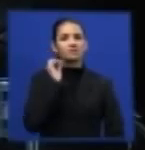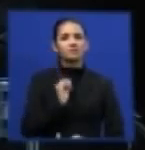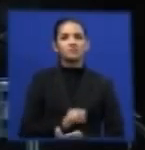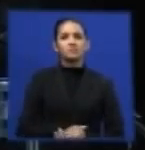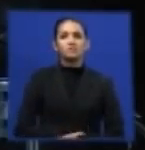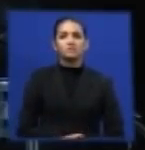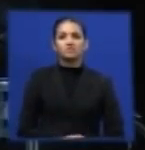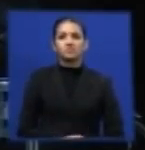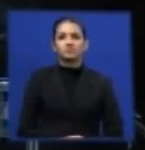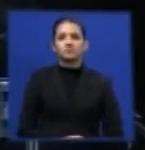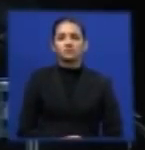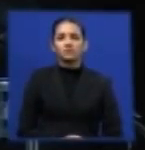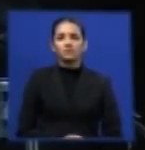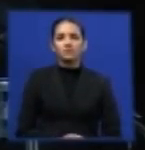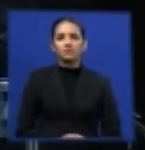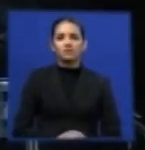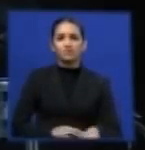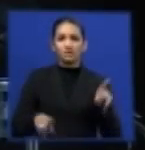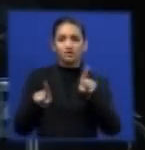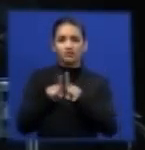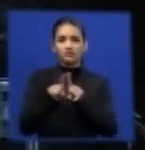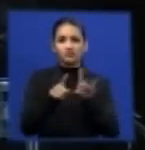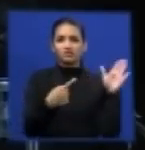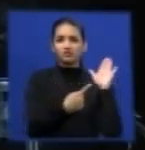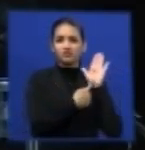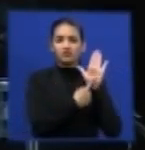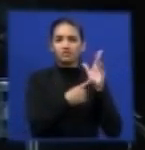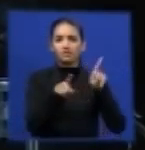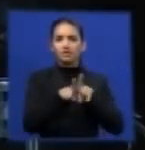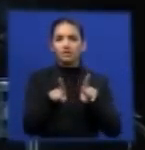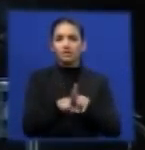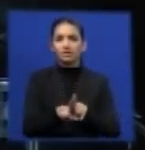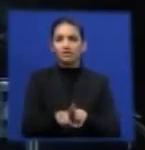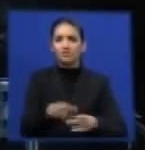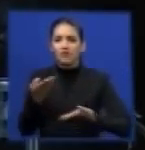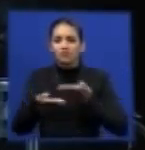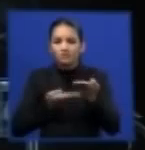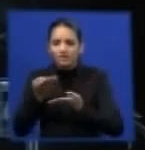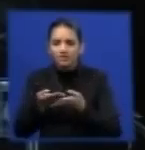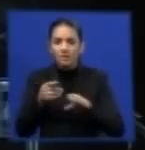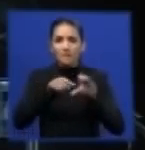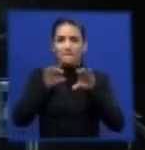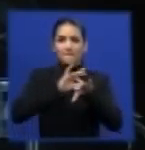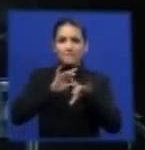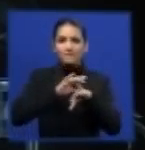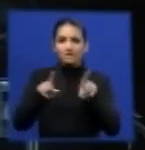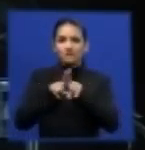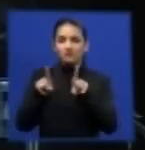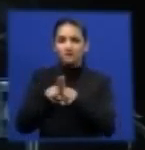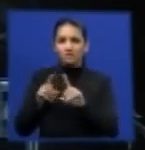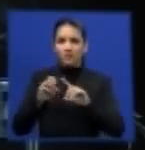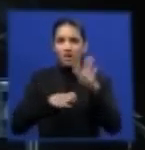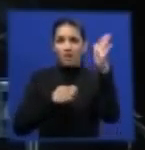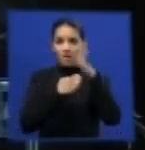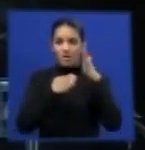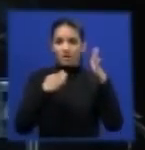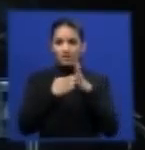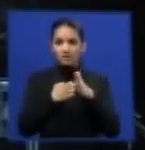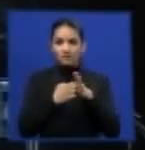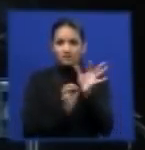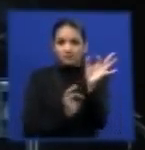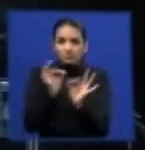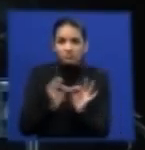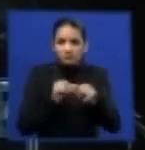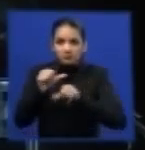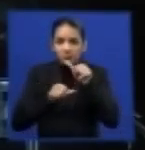Esse é um sistema de tratamento de pneus inservíveis que nós encontramos na Espanha. Essa é uma empresa de reforma de pneus, onde